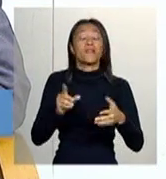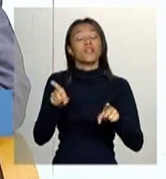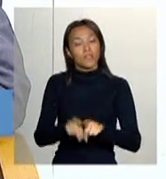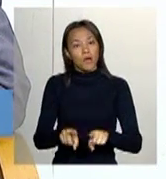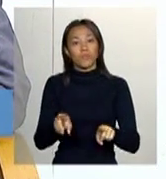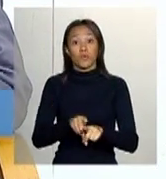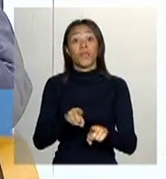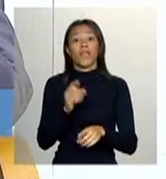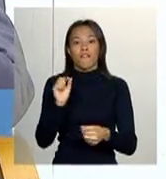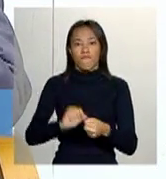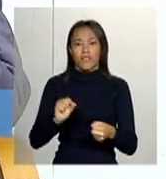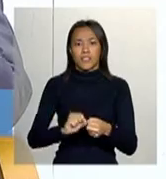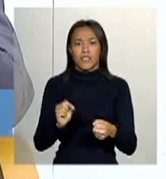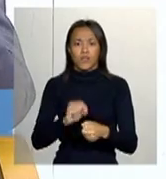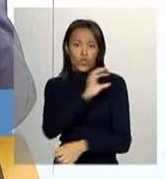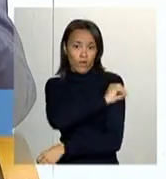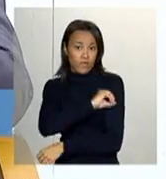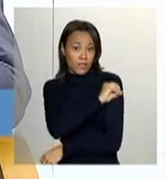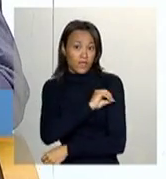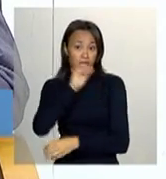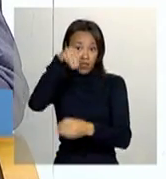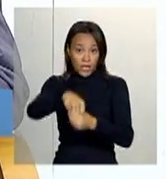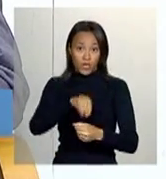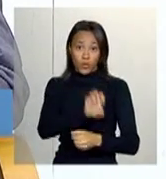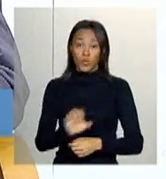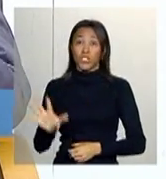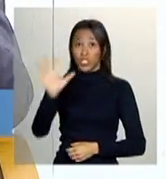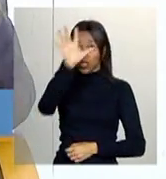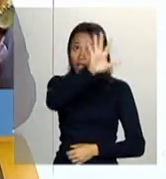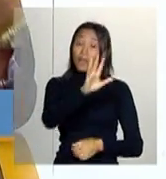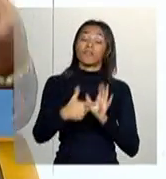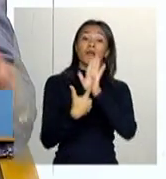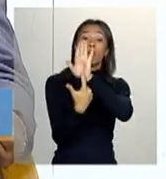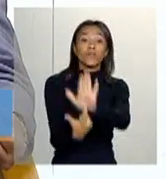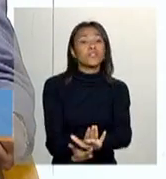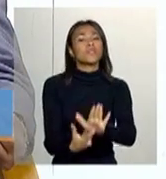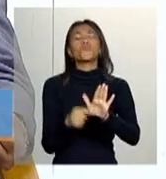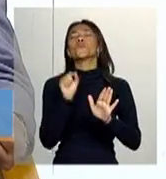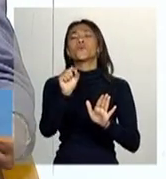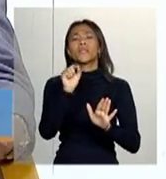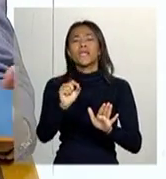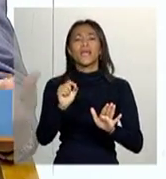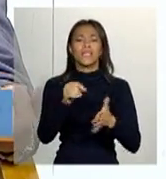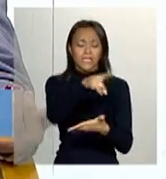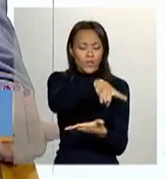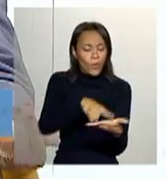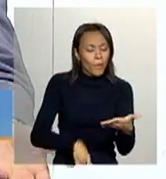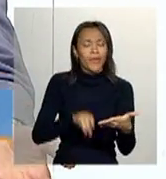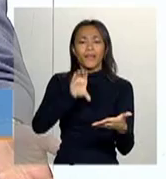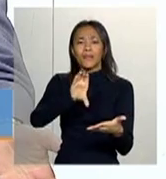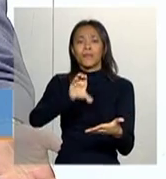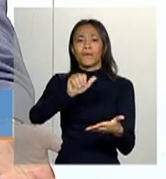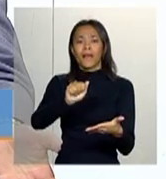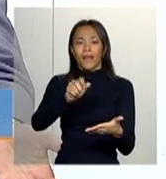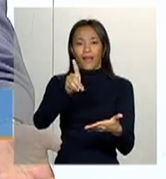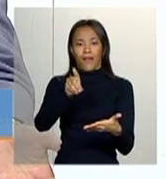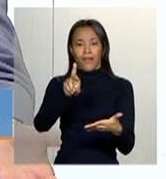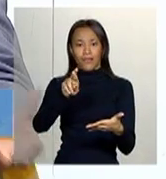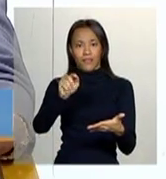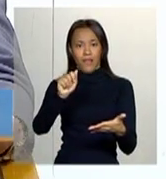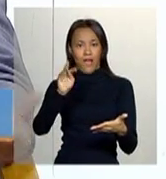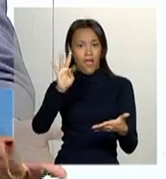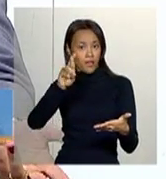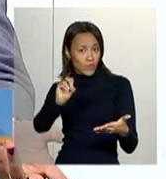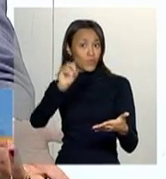estados, né? Essas oficinas, então, estão mostrando para os parceiros o que é o cadastro único, a importância de identificar